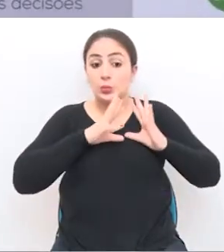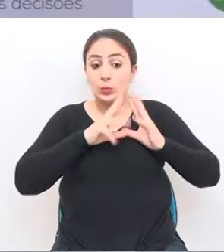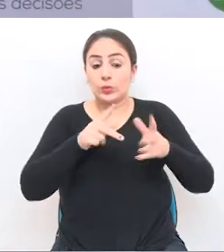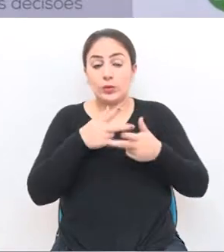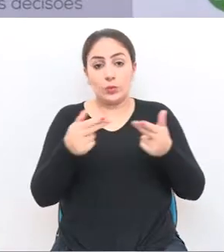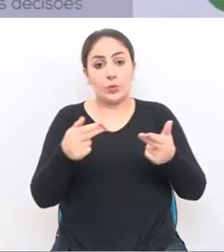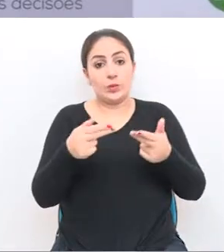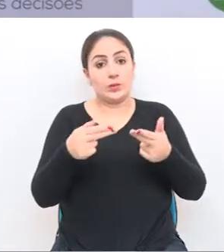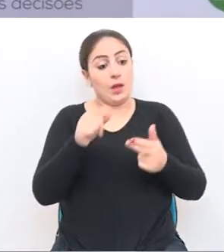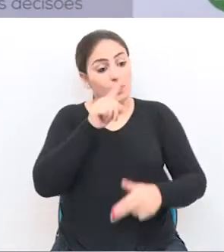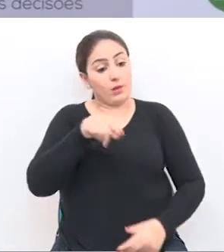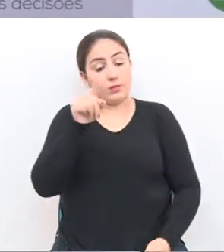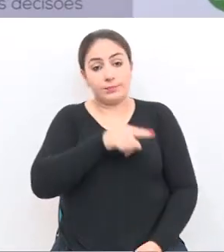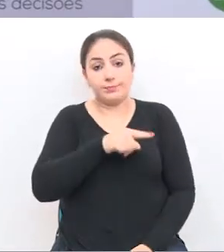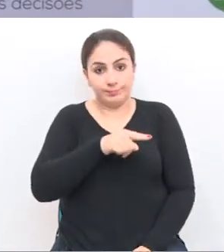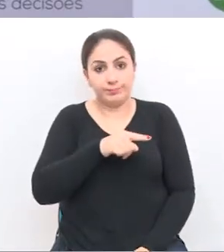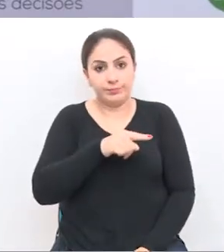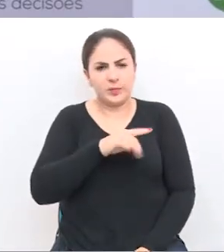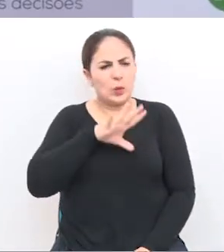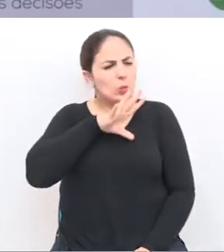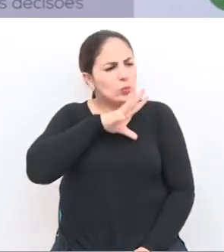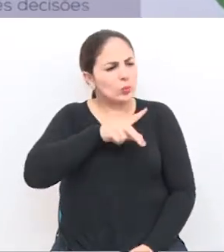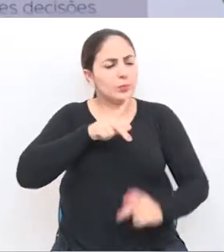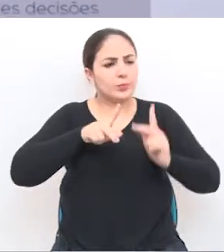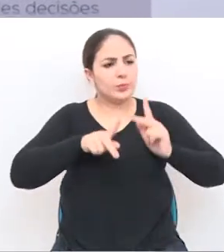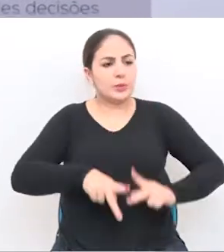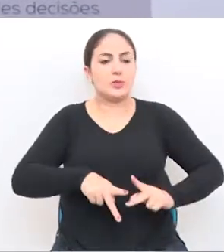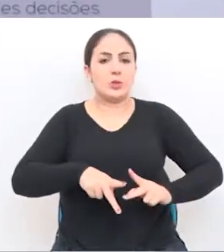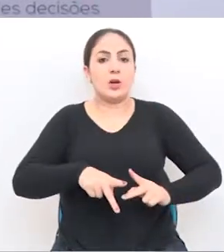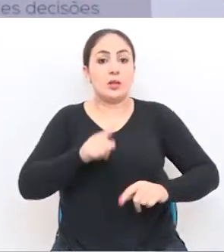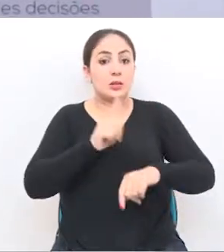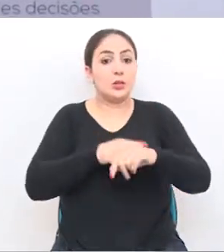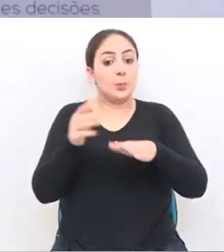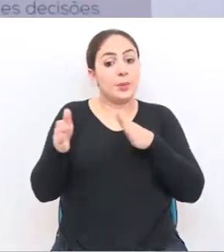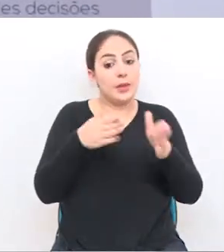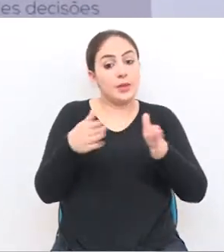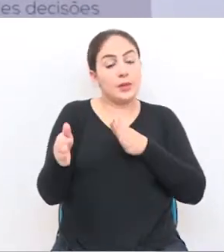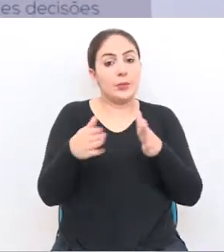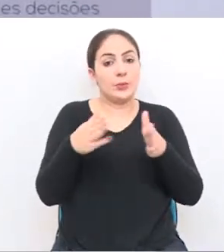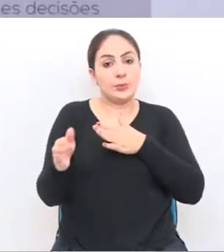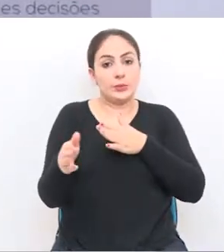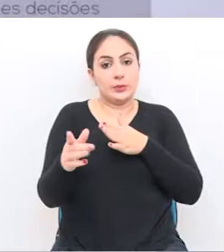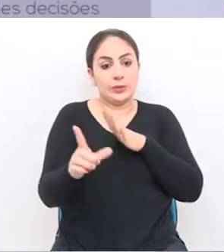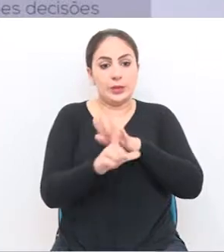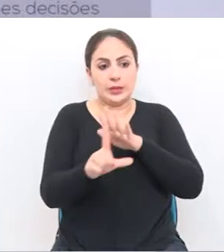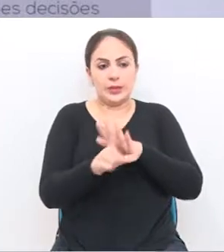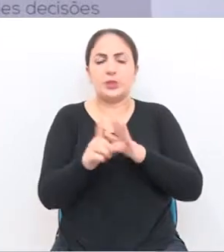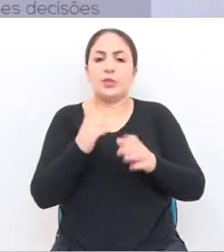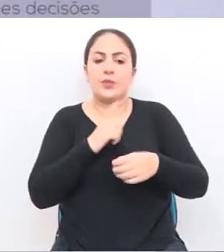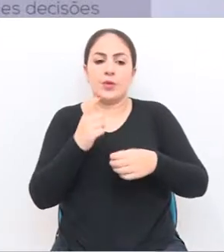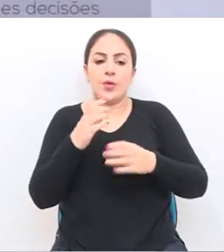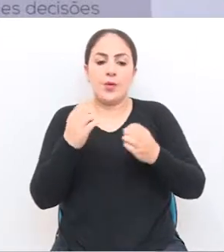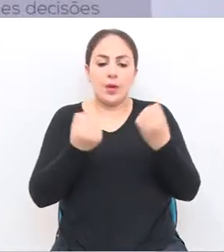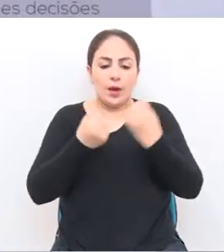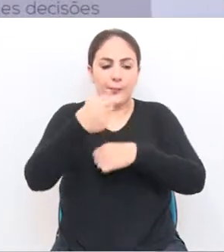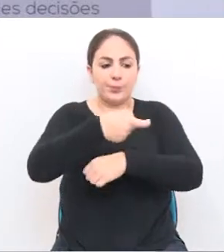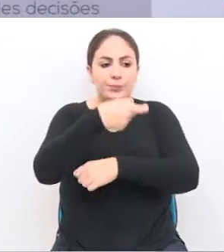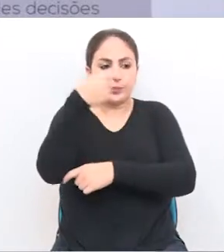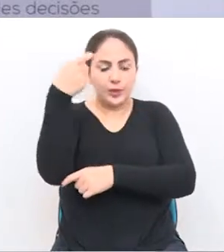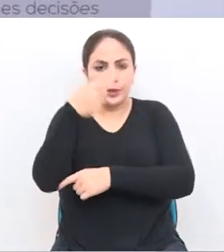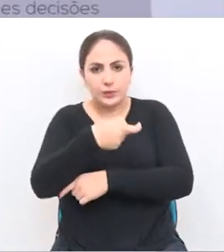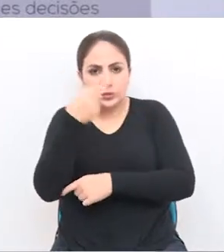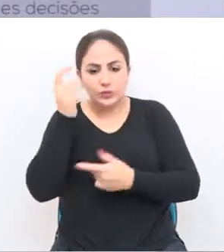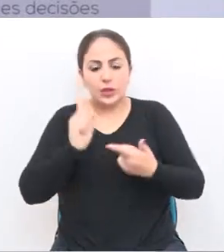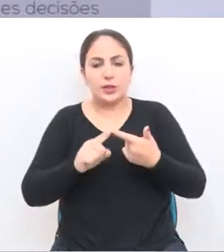todos os efeitos se tornam nulos, né? Então, todas essas pessoas que, durante a vigência da lei, tiveram seu carro guinchado, foram